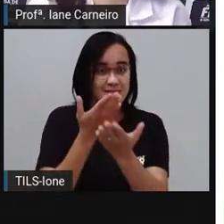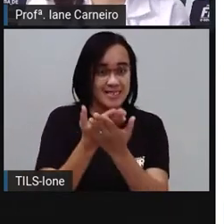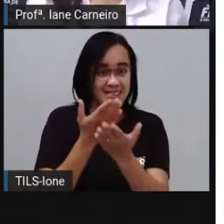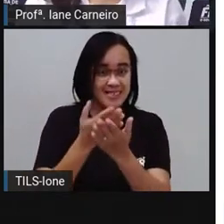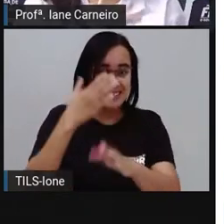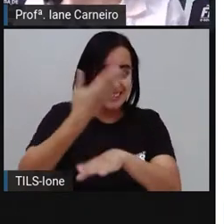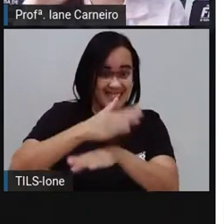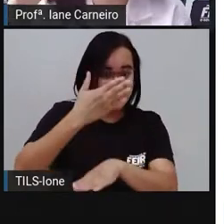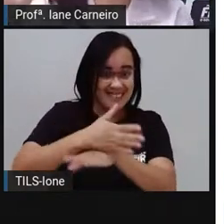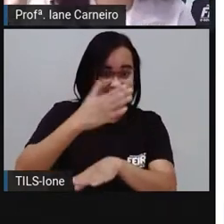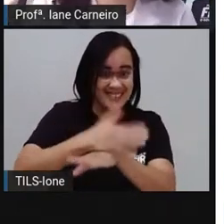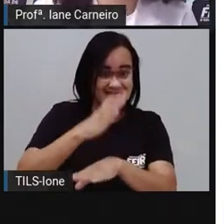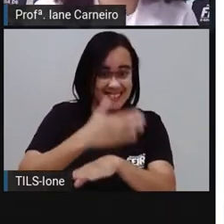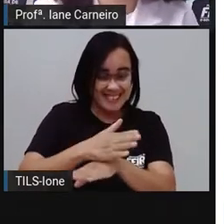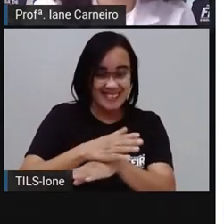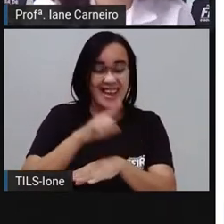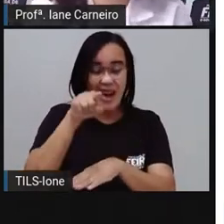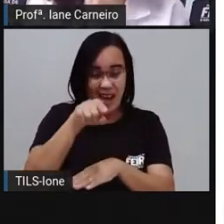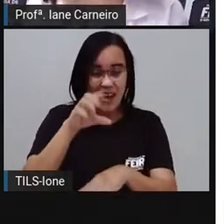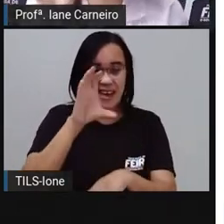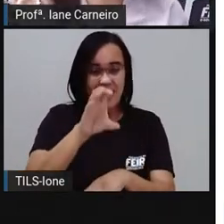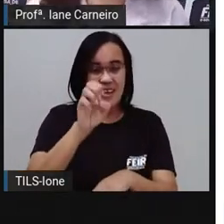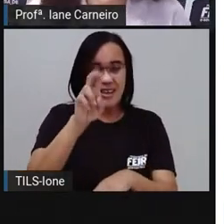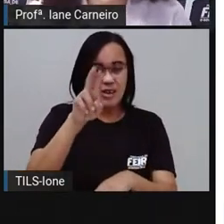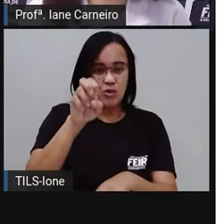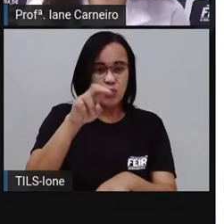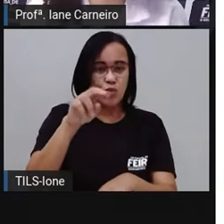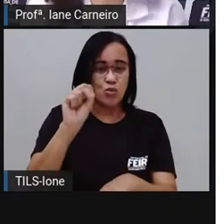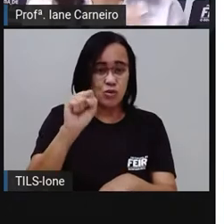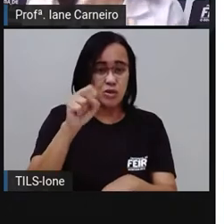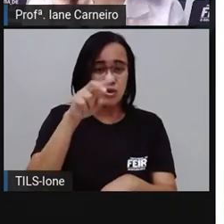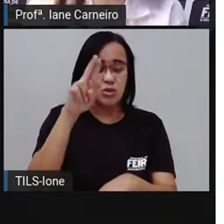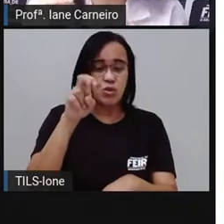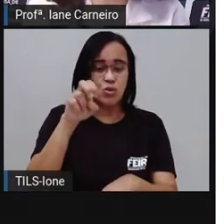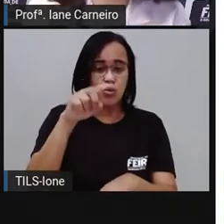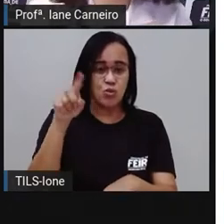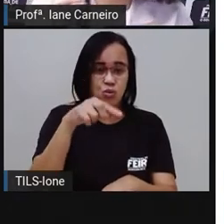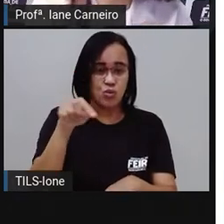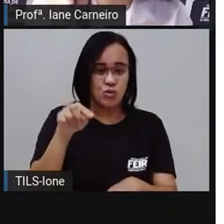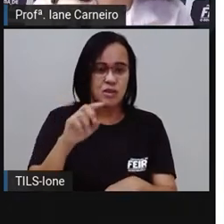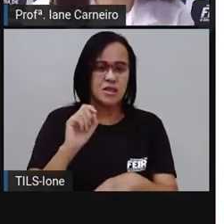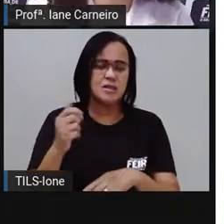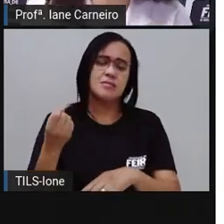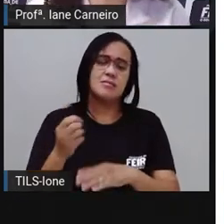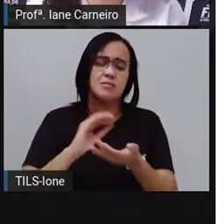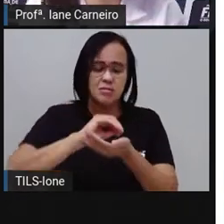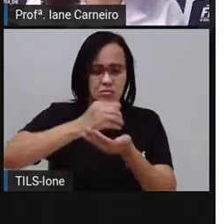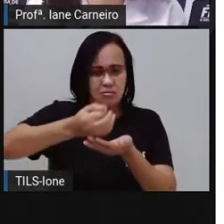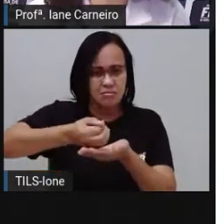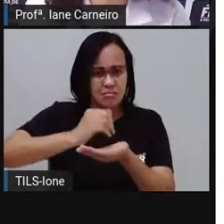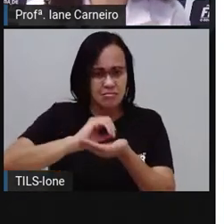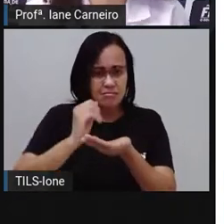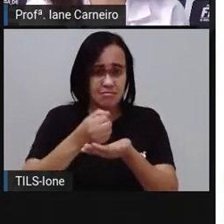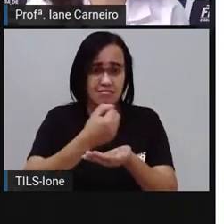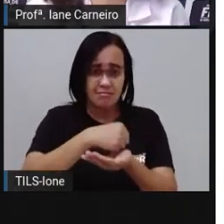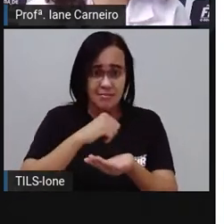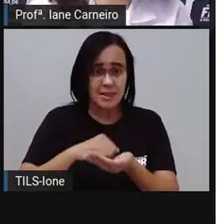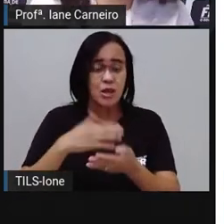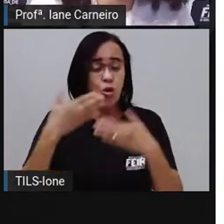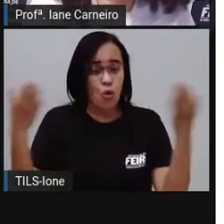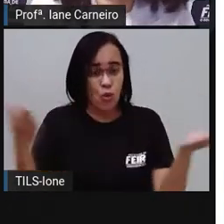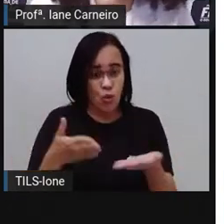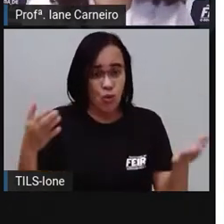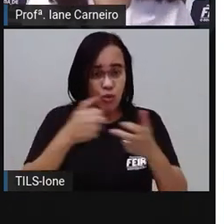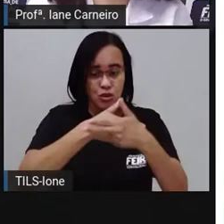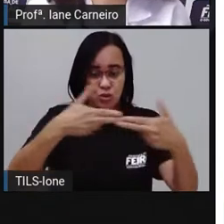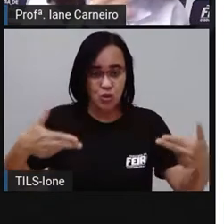Então a gente vai conversar sobre algumas coisas do Nordeste, algumas comidas bem típicas aqui do nosso povo. E